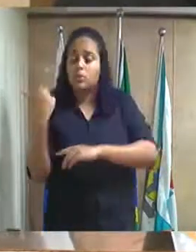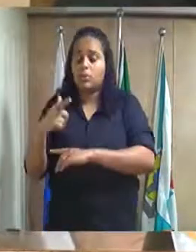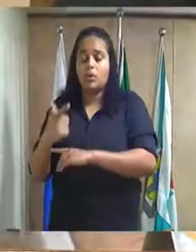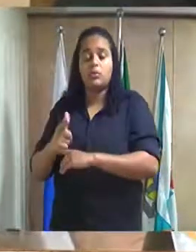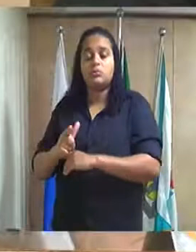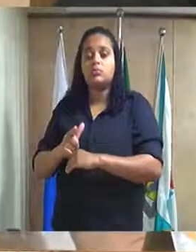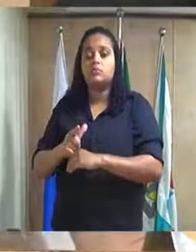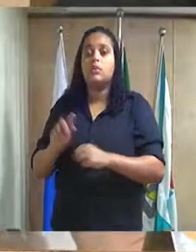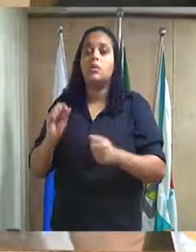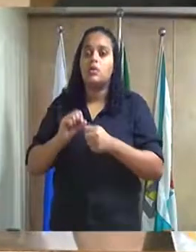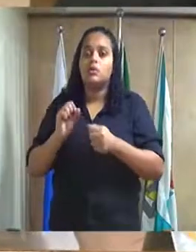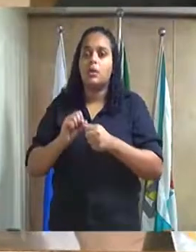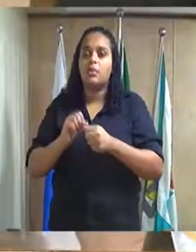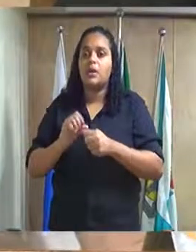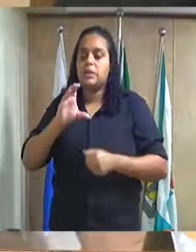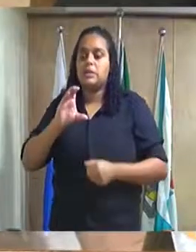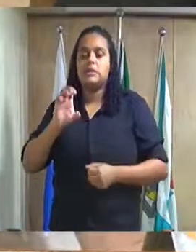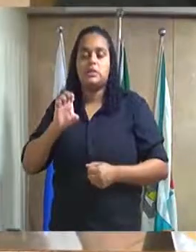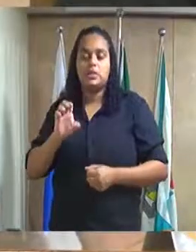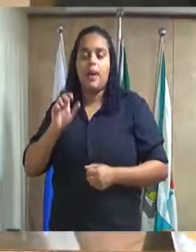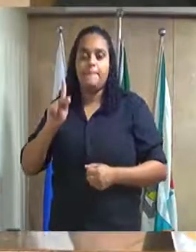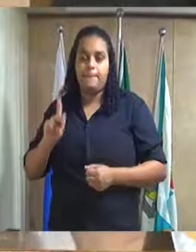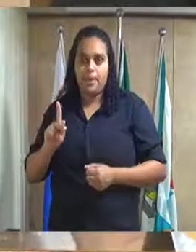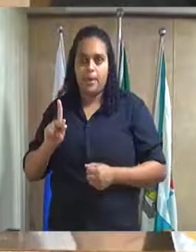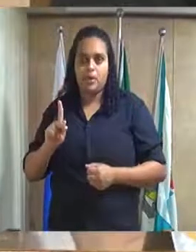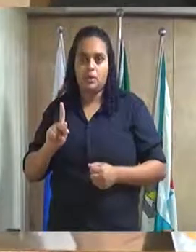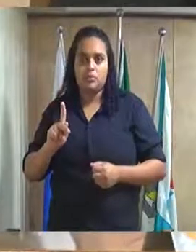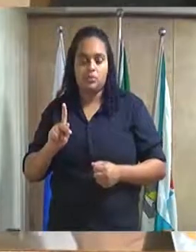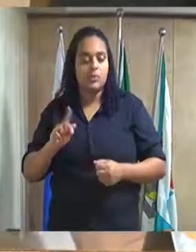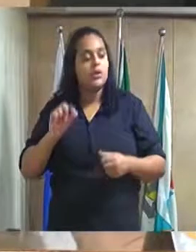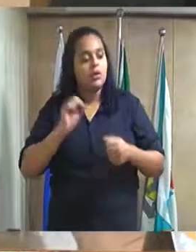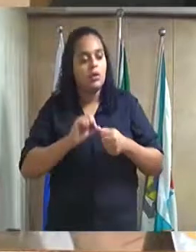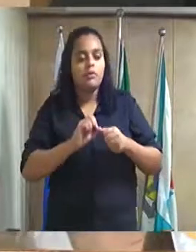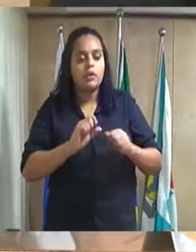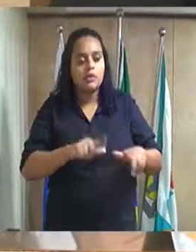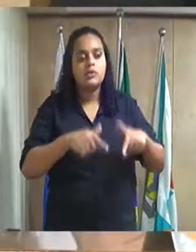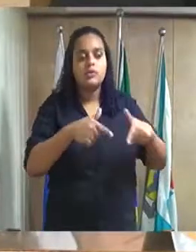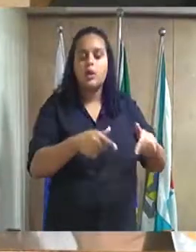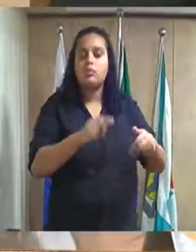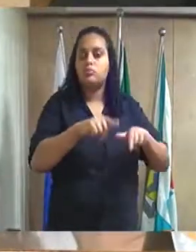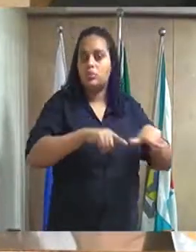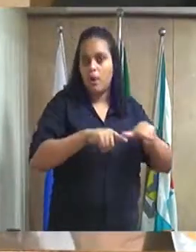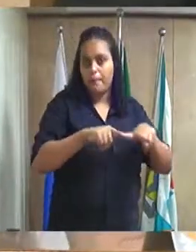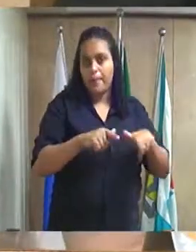seu respectivo CEP, a fim de promover a realização deste serviço.